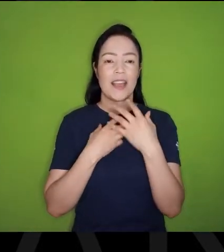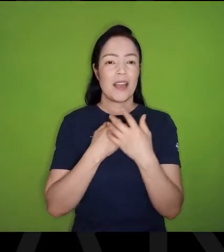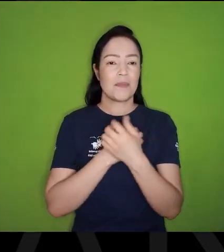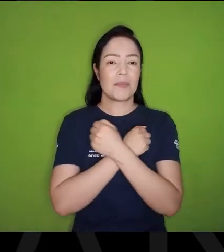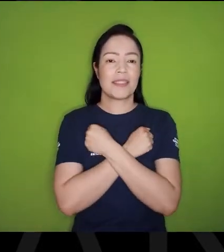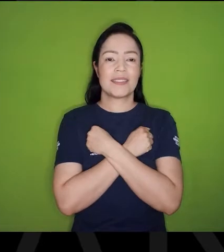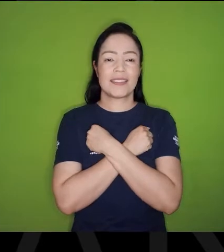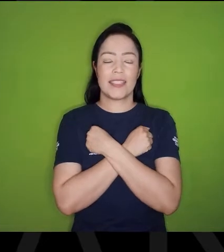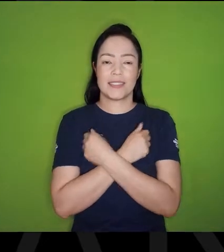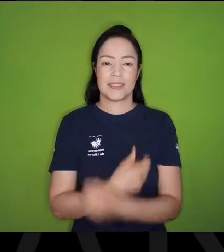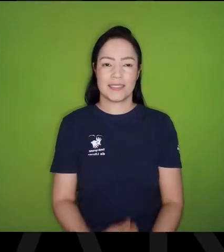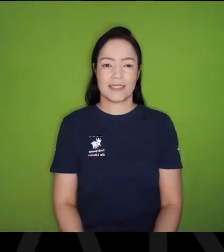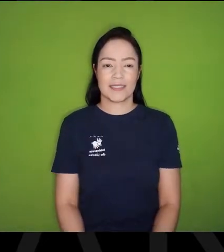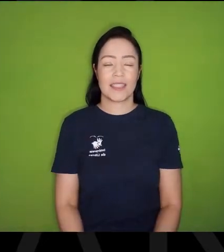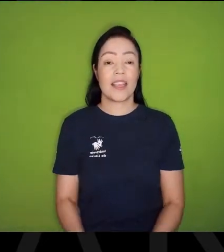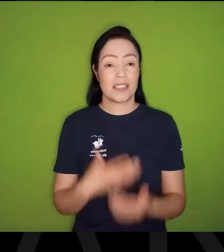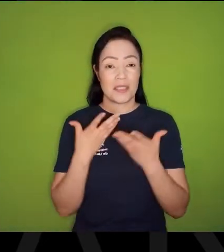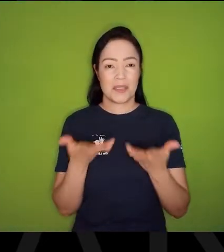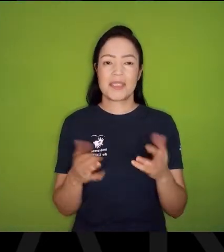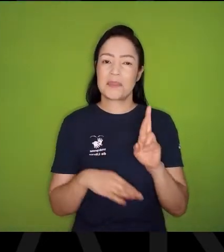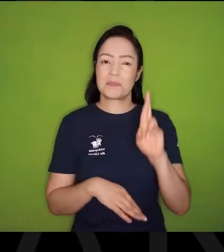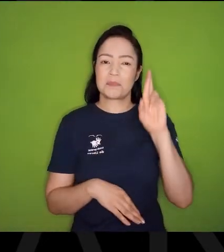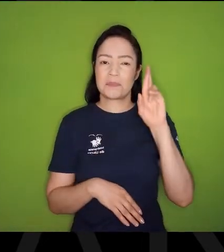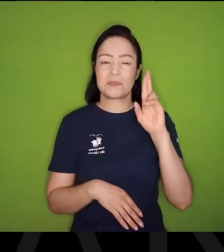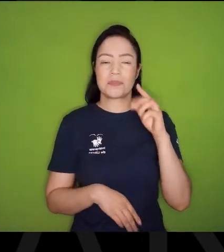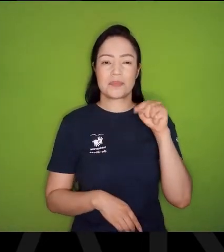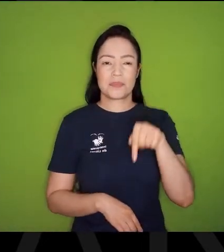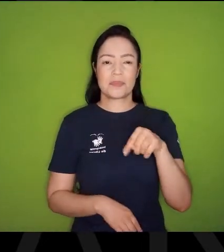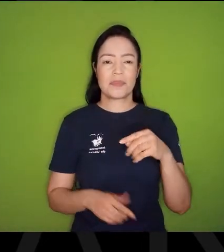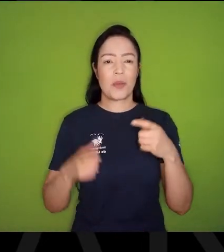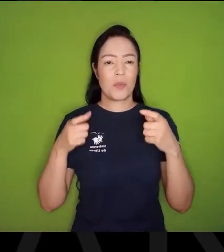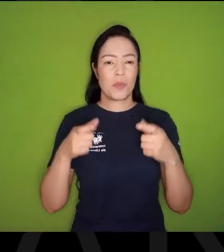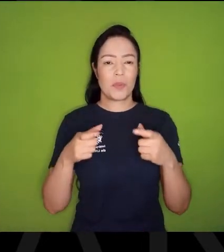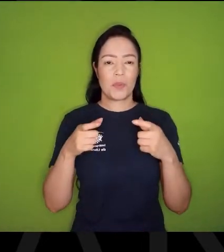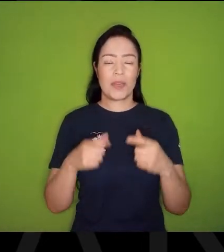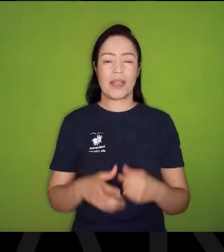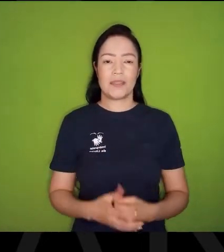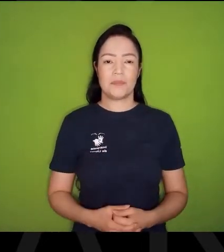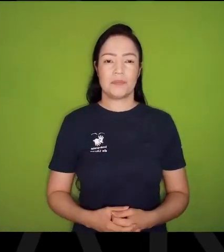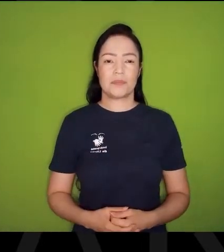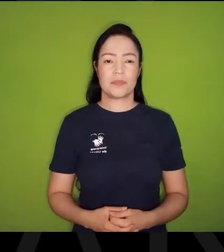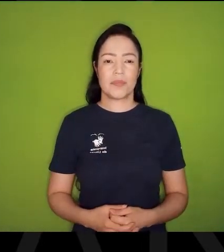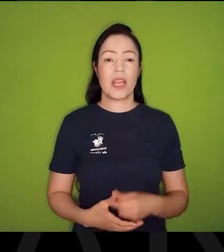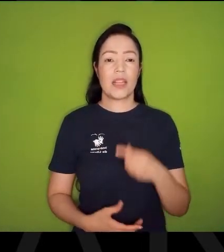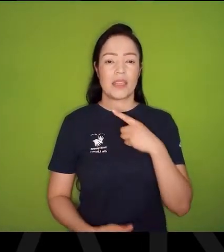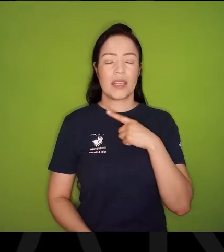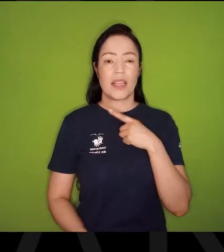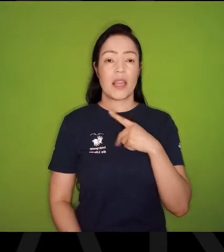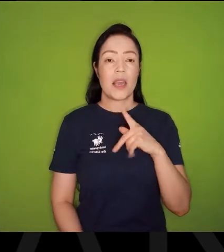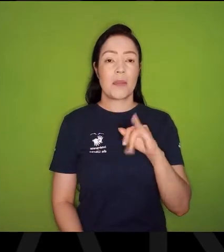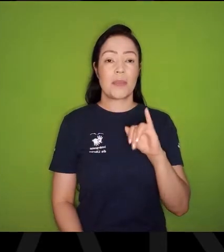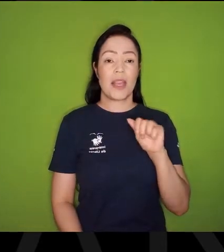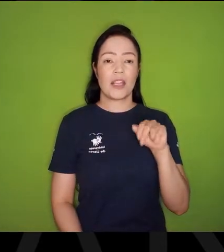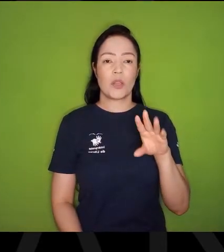Então, Essa a grande referência minha deste lugar. Estigo lá que tem ainda o piano,